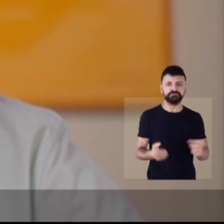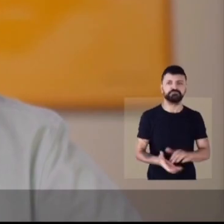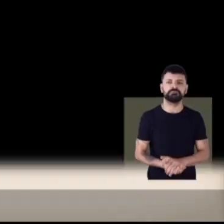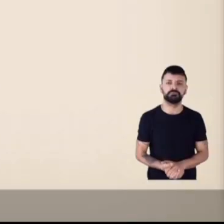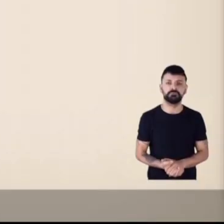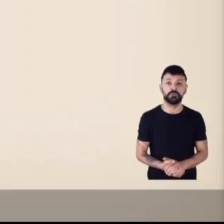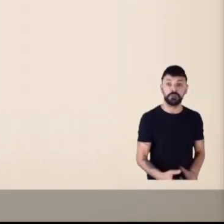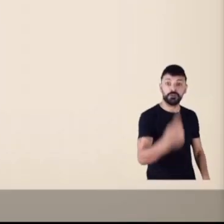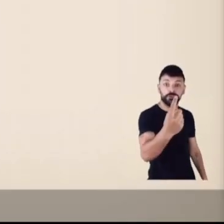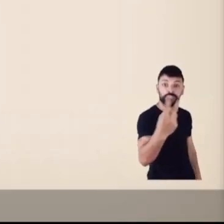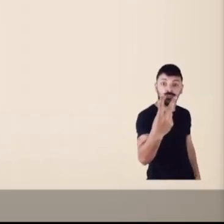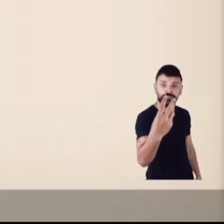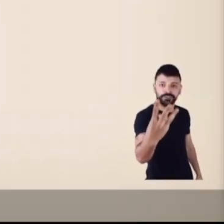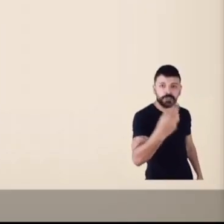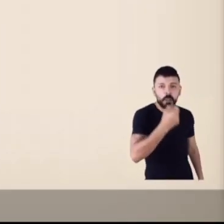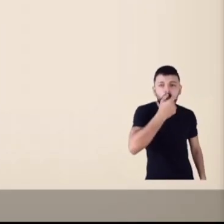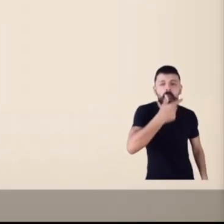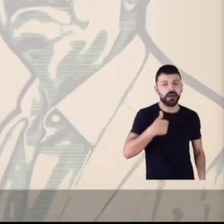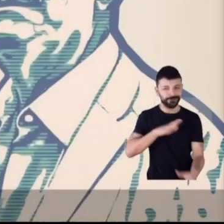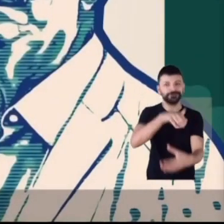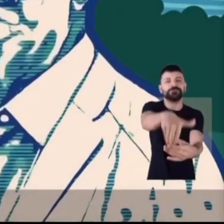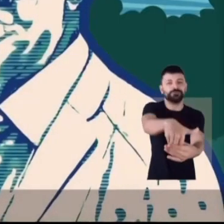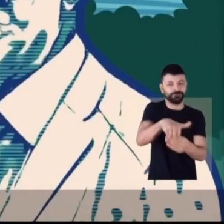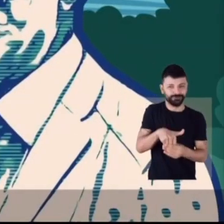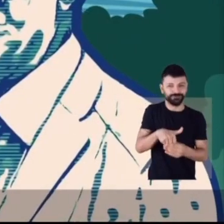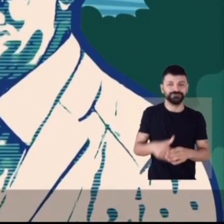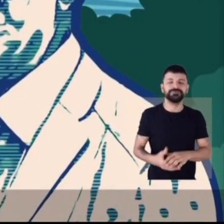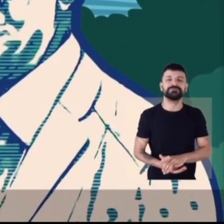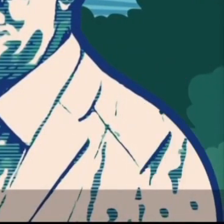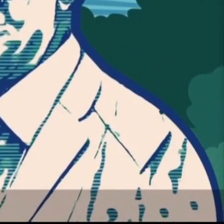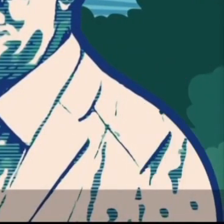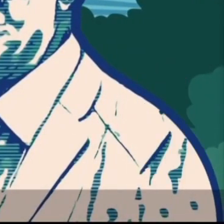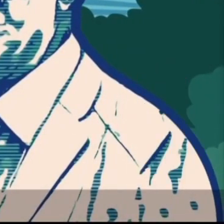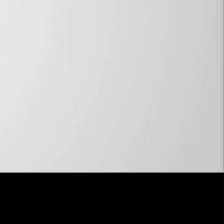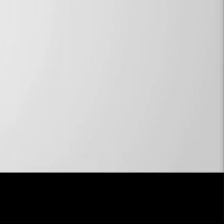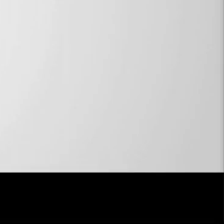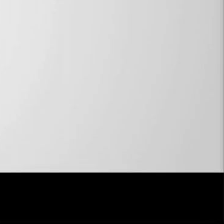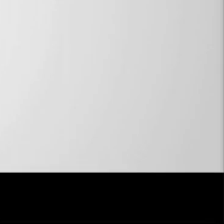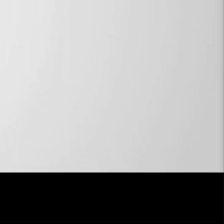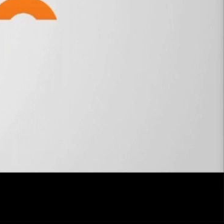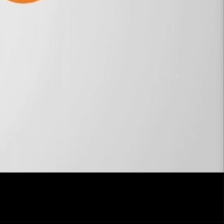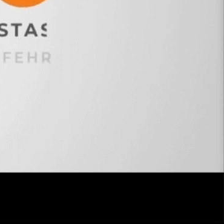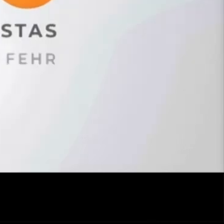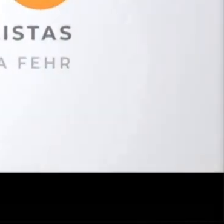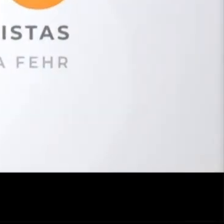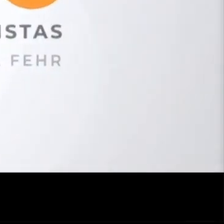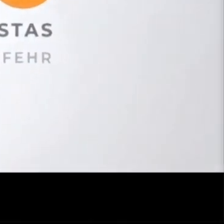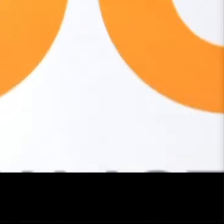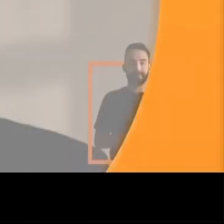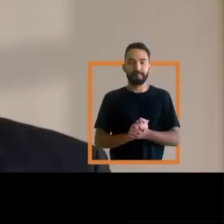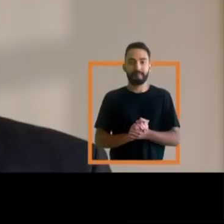Brasil?